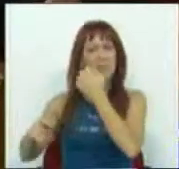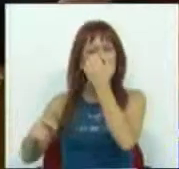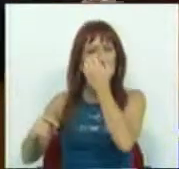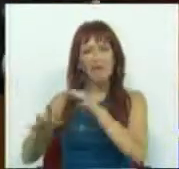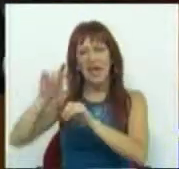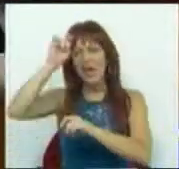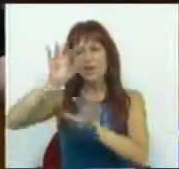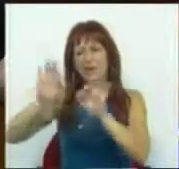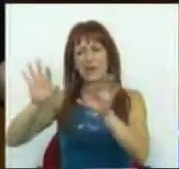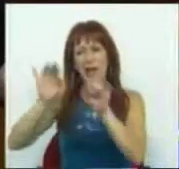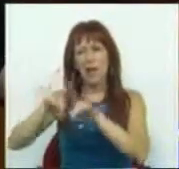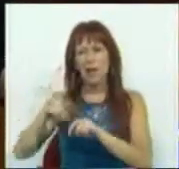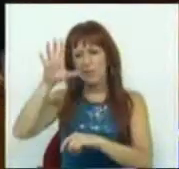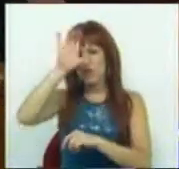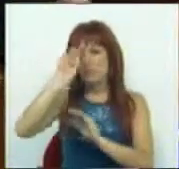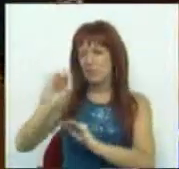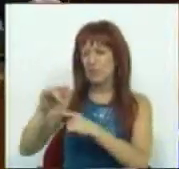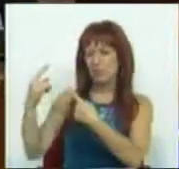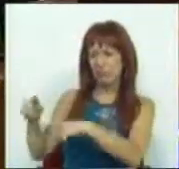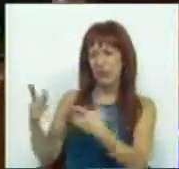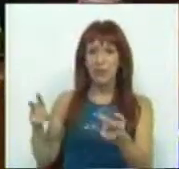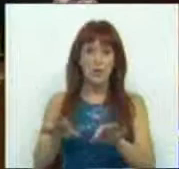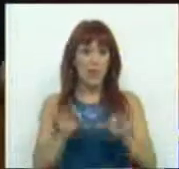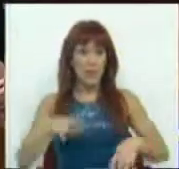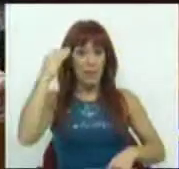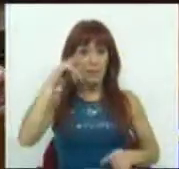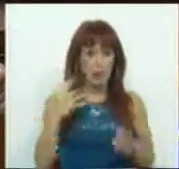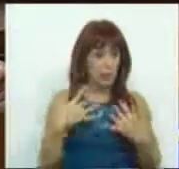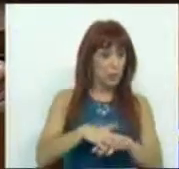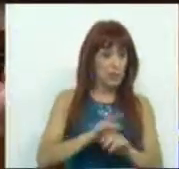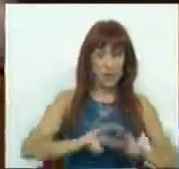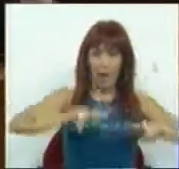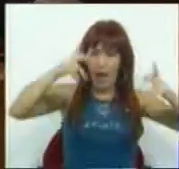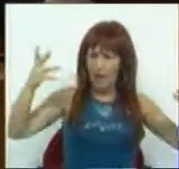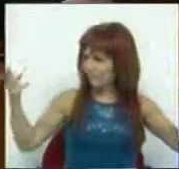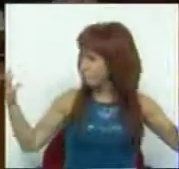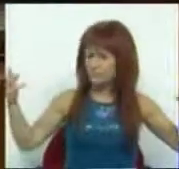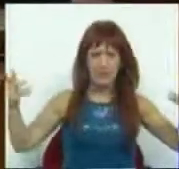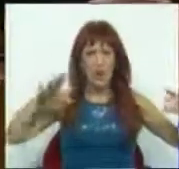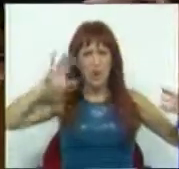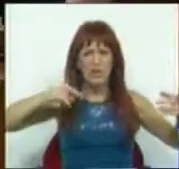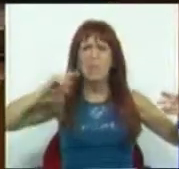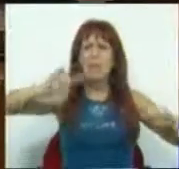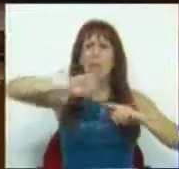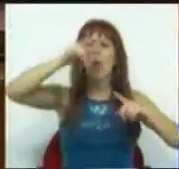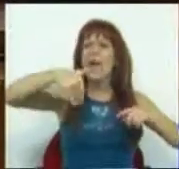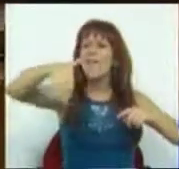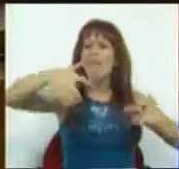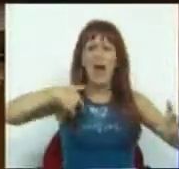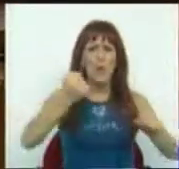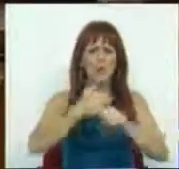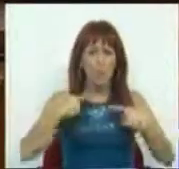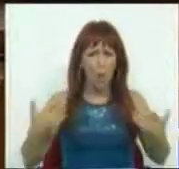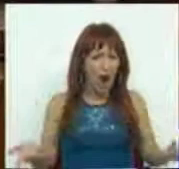o mesmo respeito por parte do Ministério da Educação que têm os professores que estão integrados na carreira. Eles não sabem se para o ano vão ter